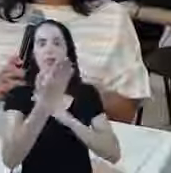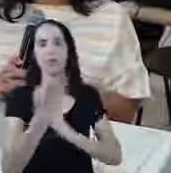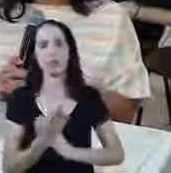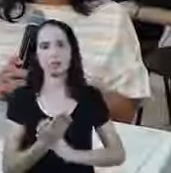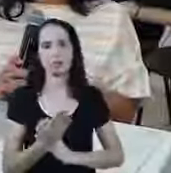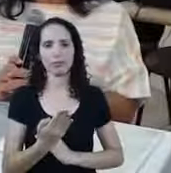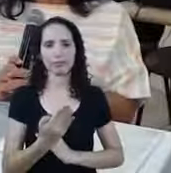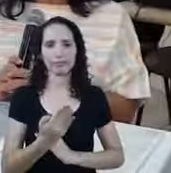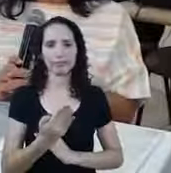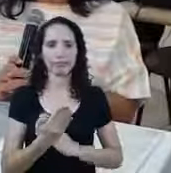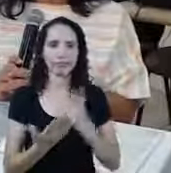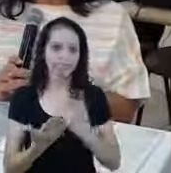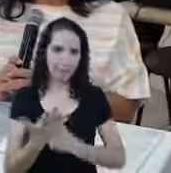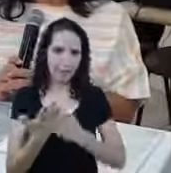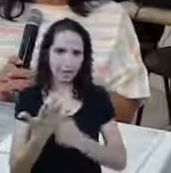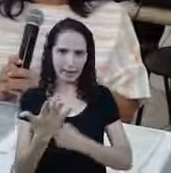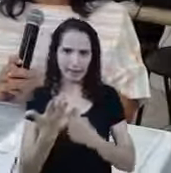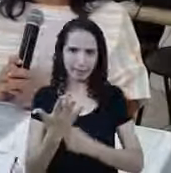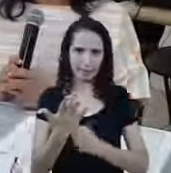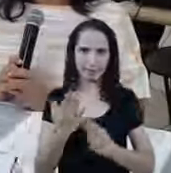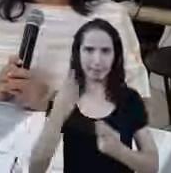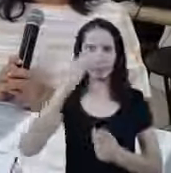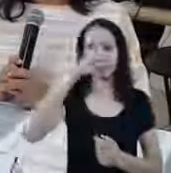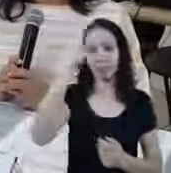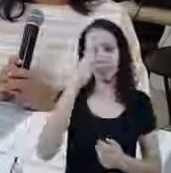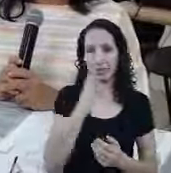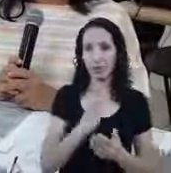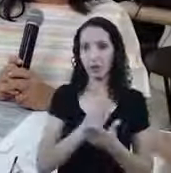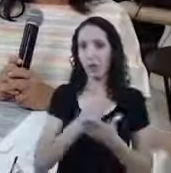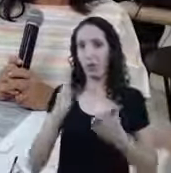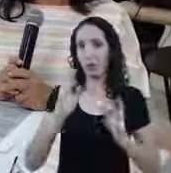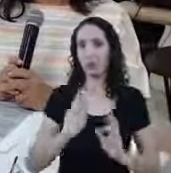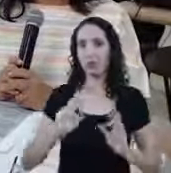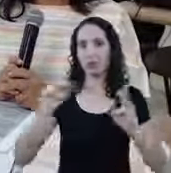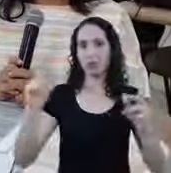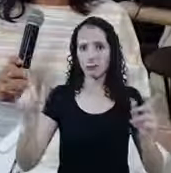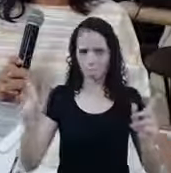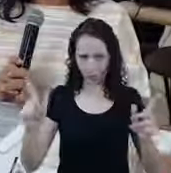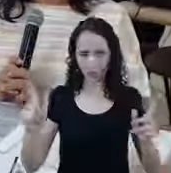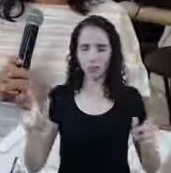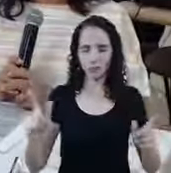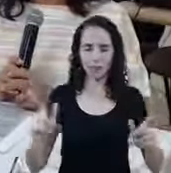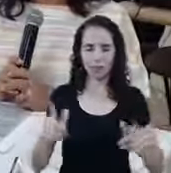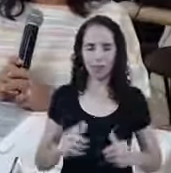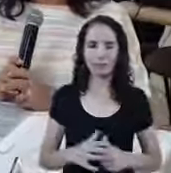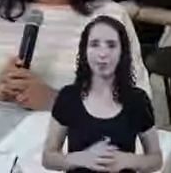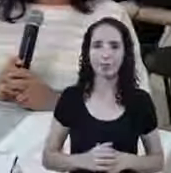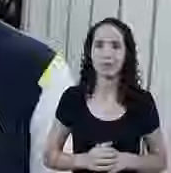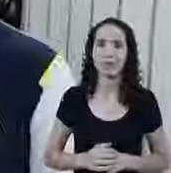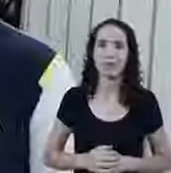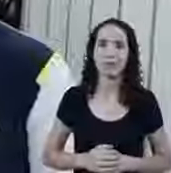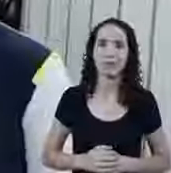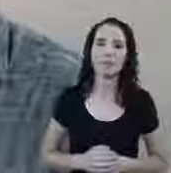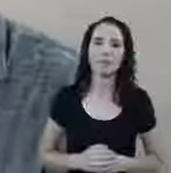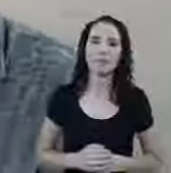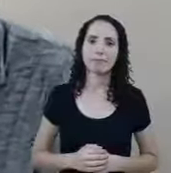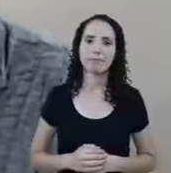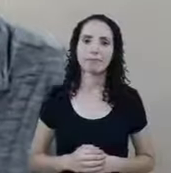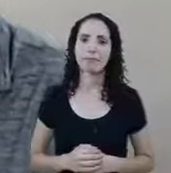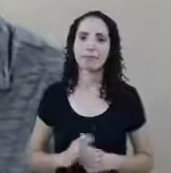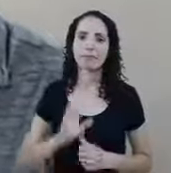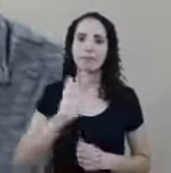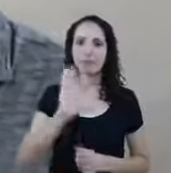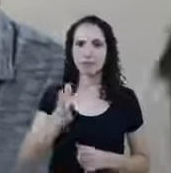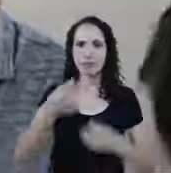Num recomeço Então Brasil Vamos recomeçar Diferente É forte Mas nós precisamos De uma renovação O senhor Alberto Eu já tenho